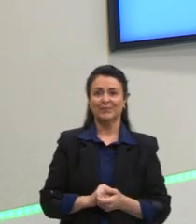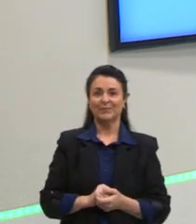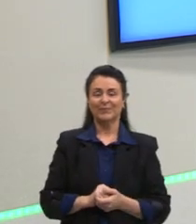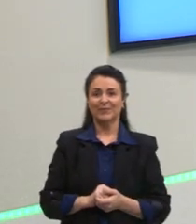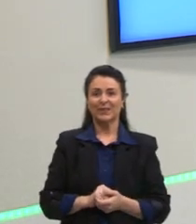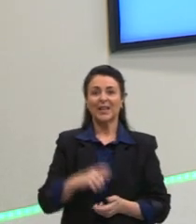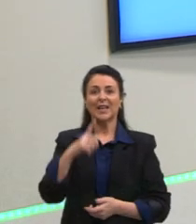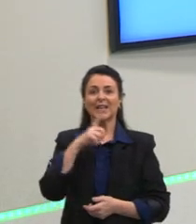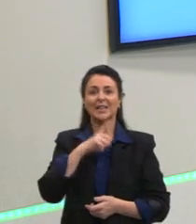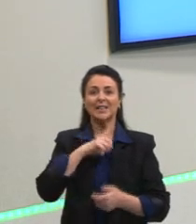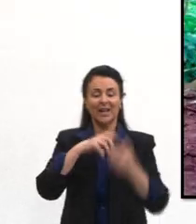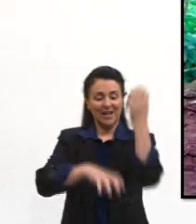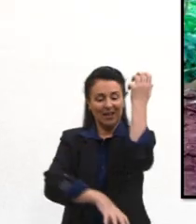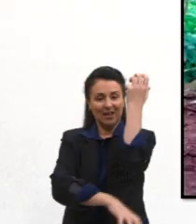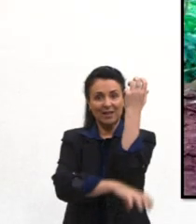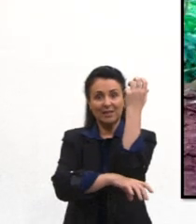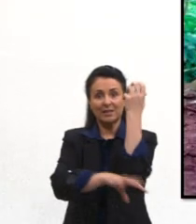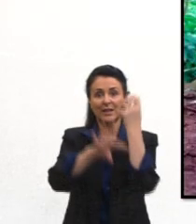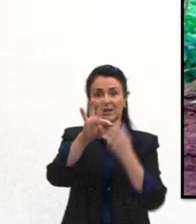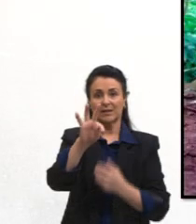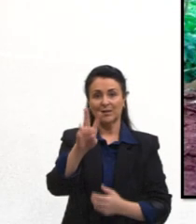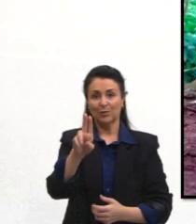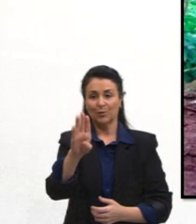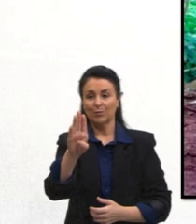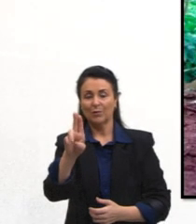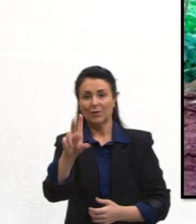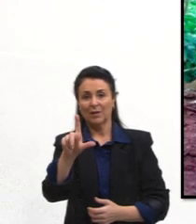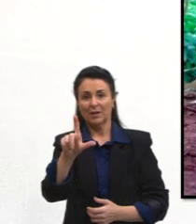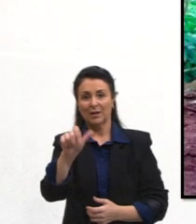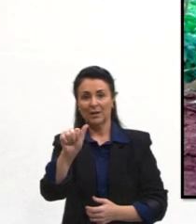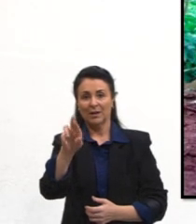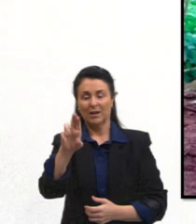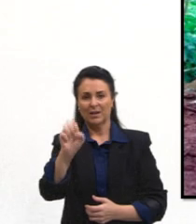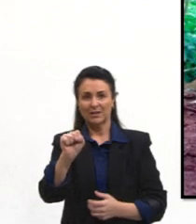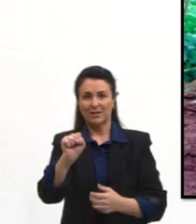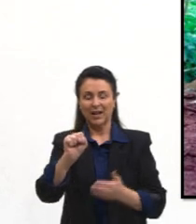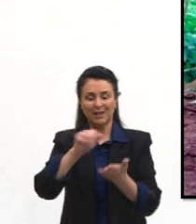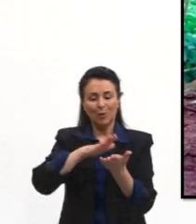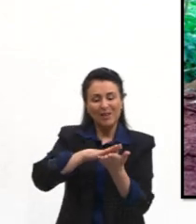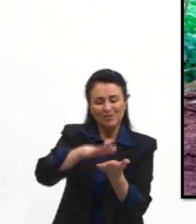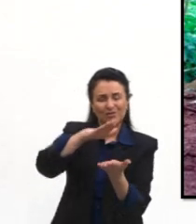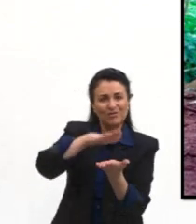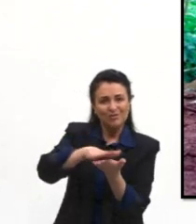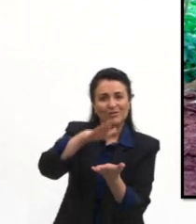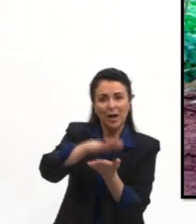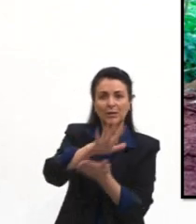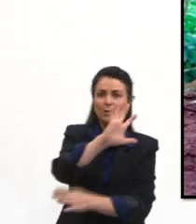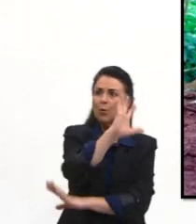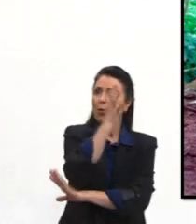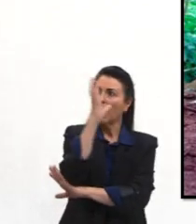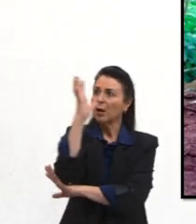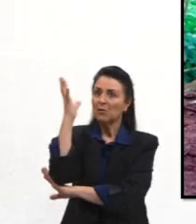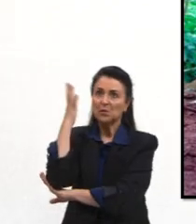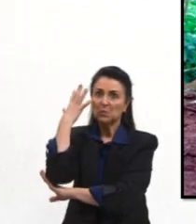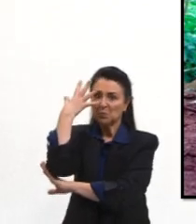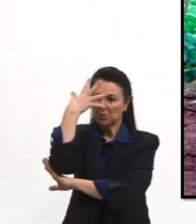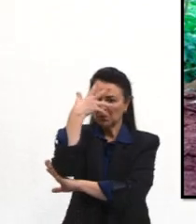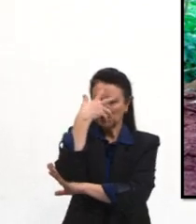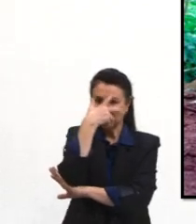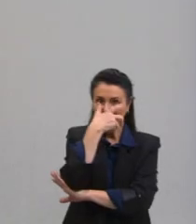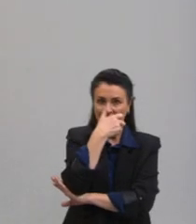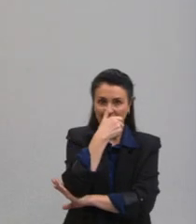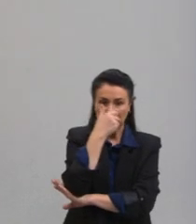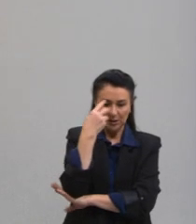Temos as raízes tubulares, que são achatadas, são árvores lindas, majestosas, né? Essas